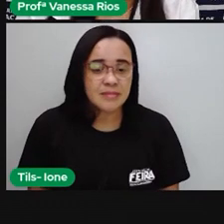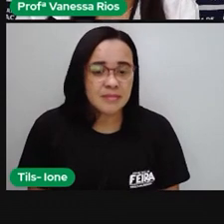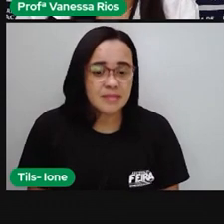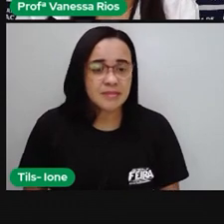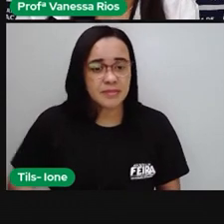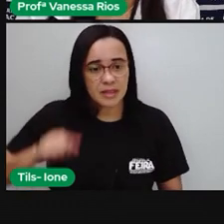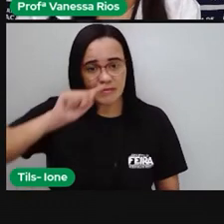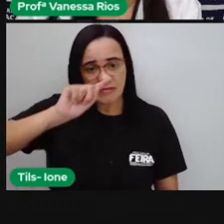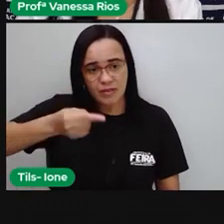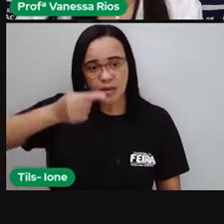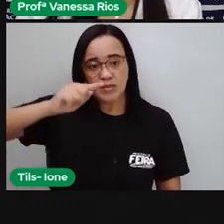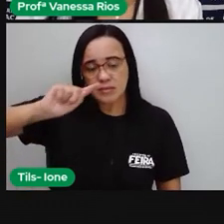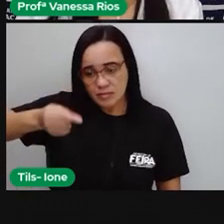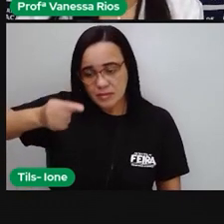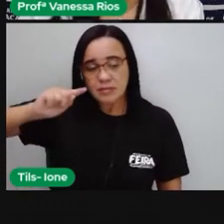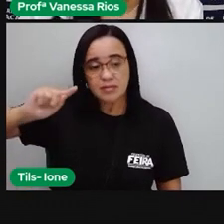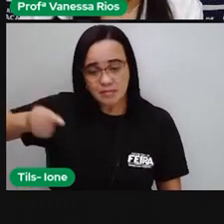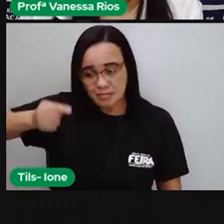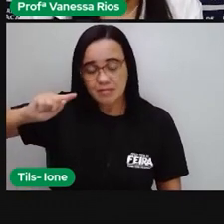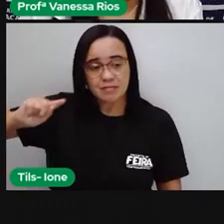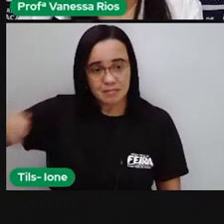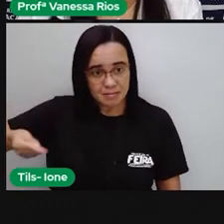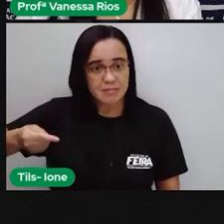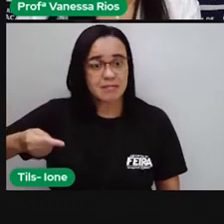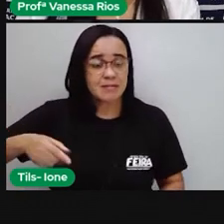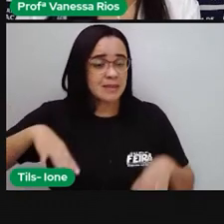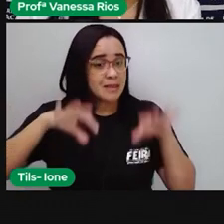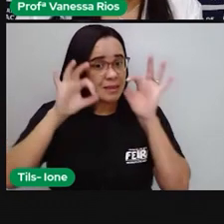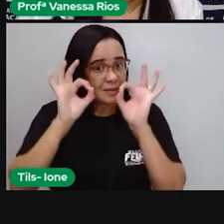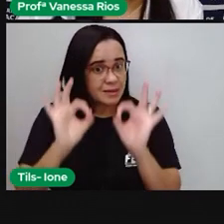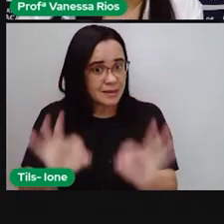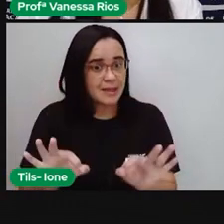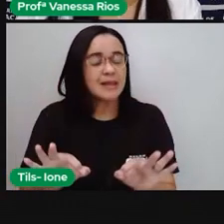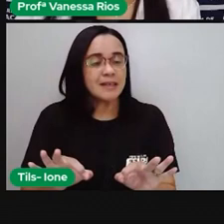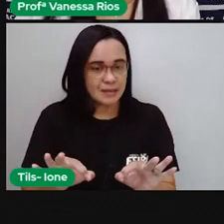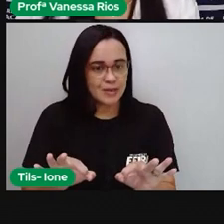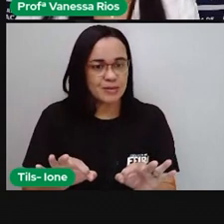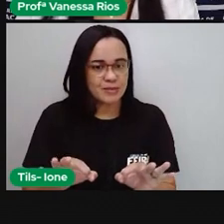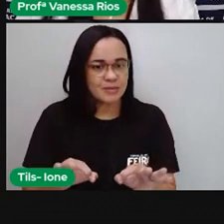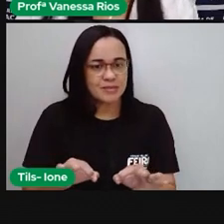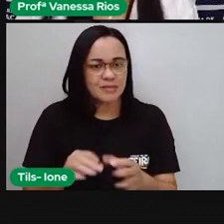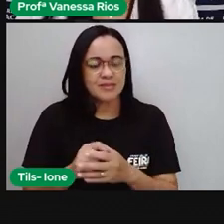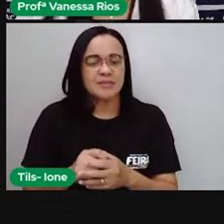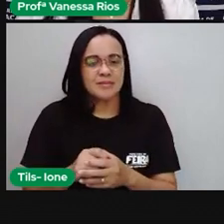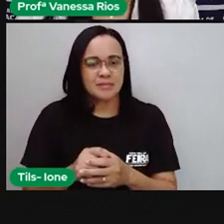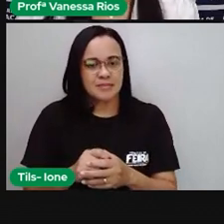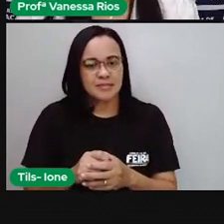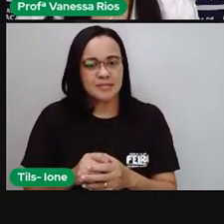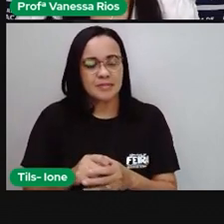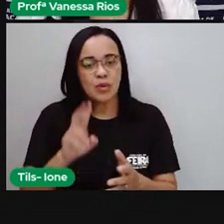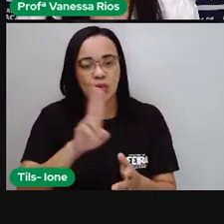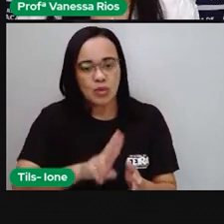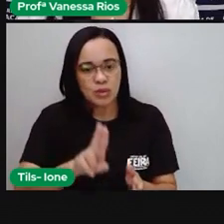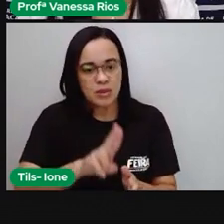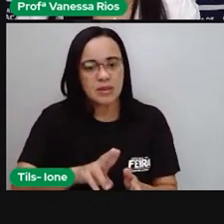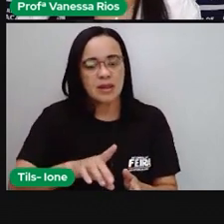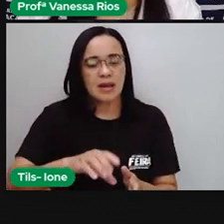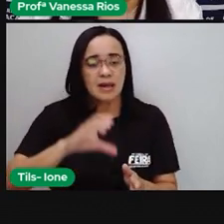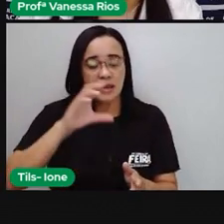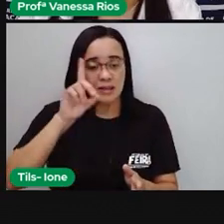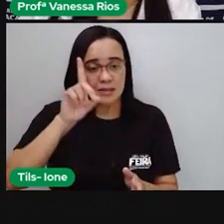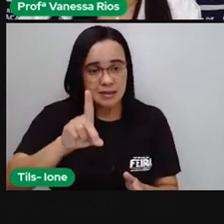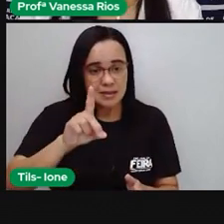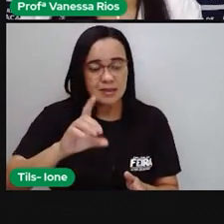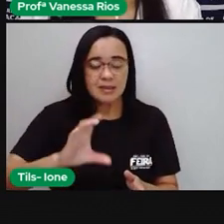embaixo de vírgula. Então, não vai ter só a fila das unidades, das dezenas, das centenas. Também vai ter aí dos décimos, dos